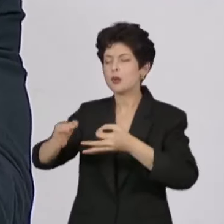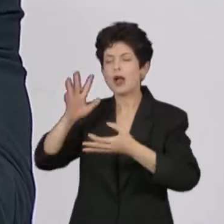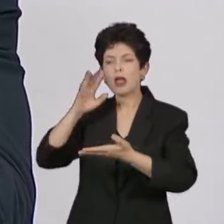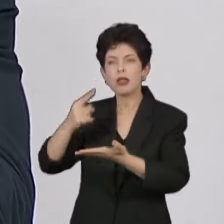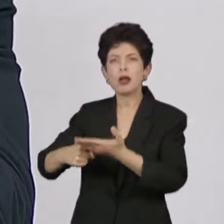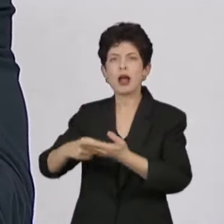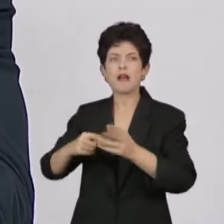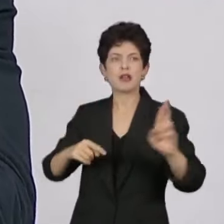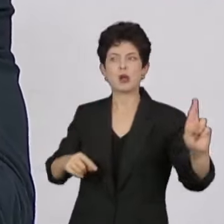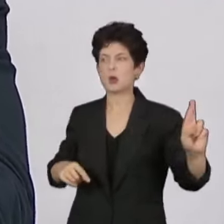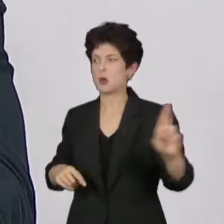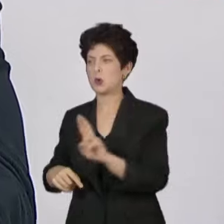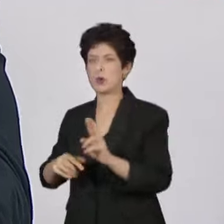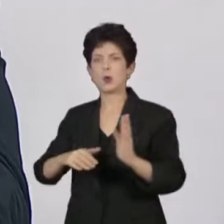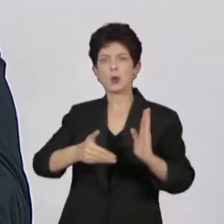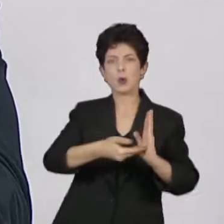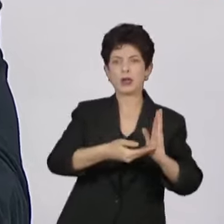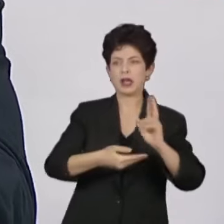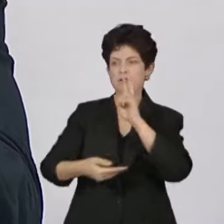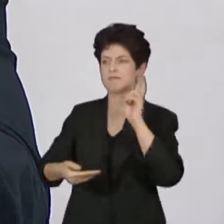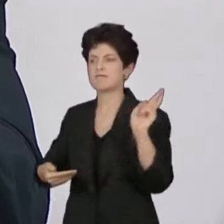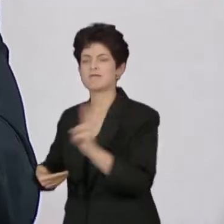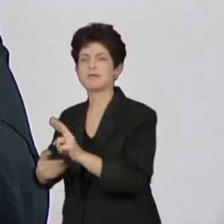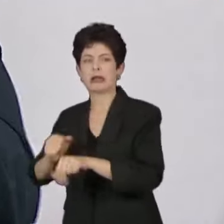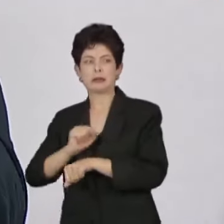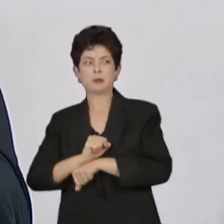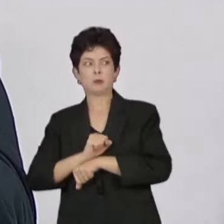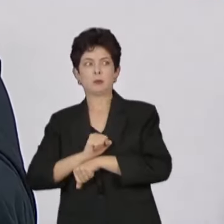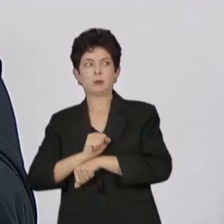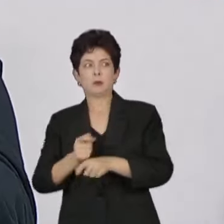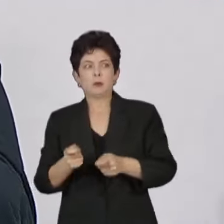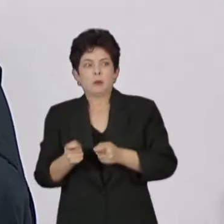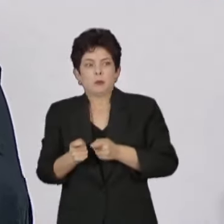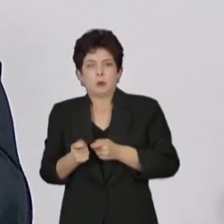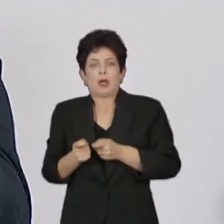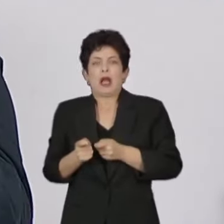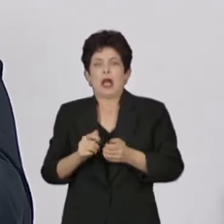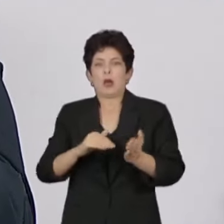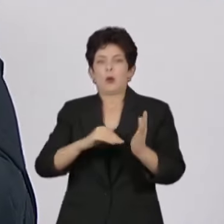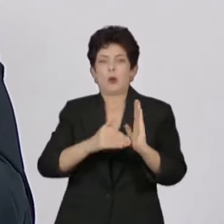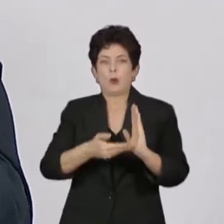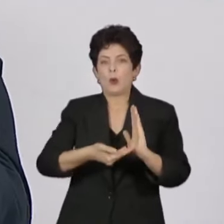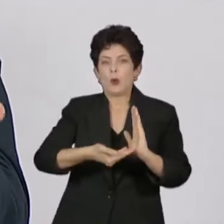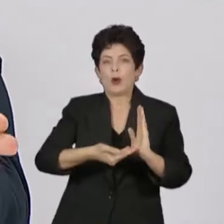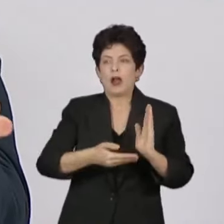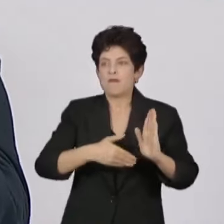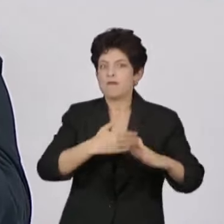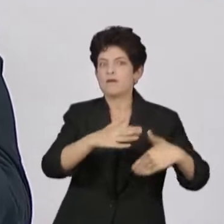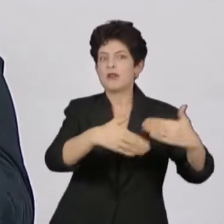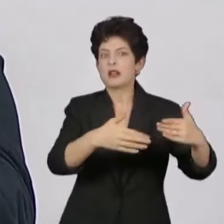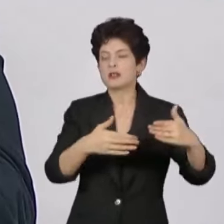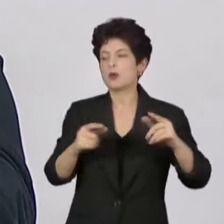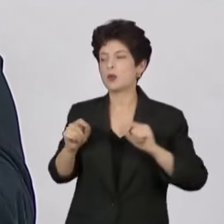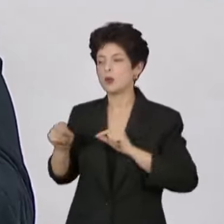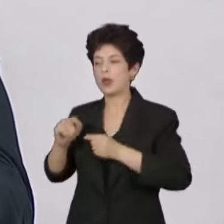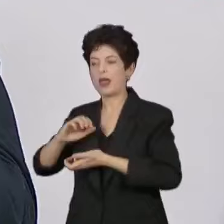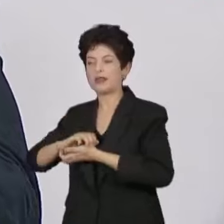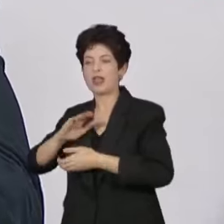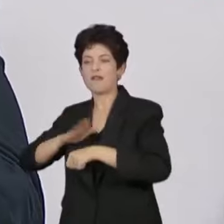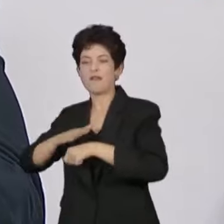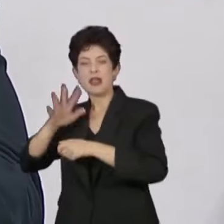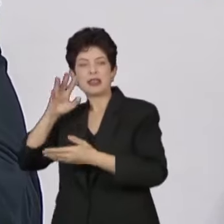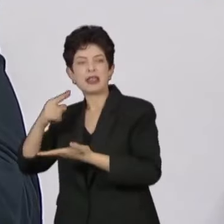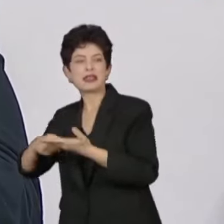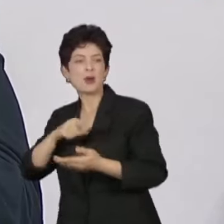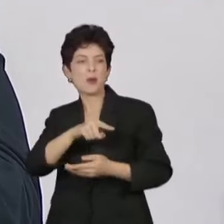vem uma reação conservadora do Congresso, o STF para e aí o Congresso avança para desfazer muitas vezes o que o STF fez.